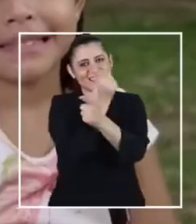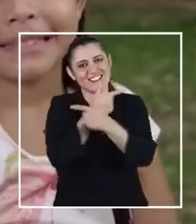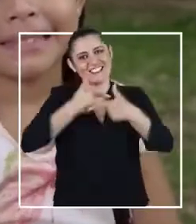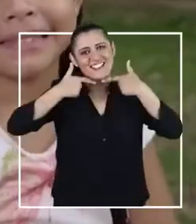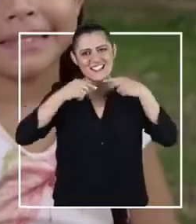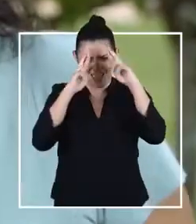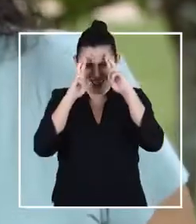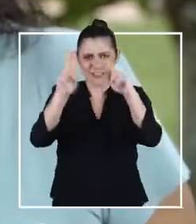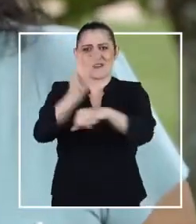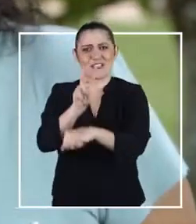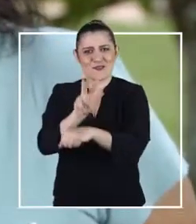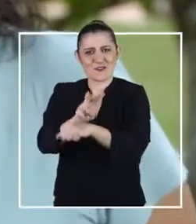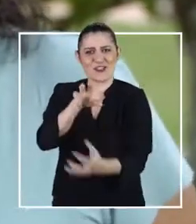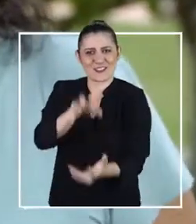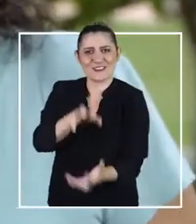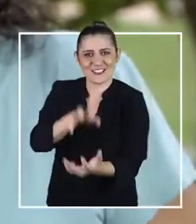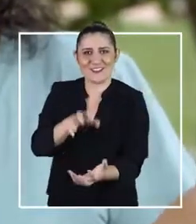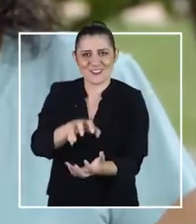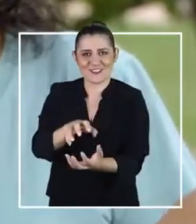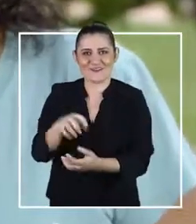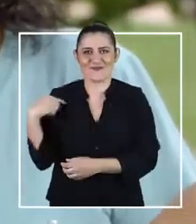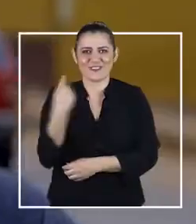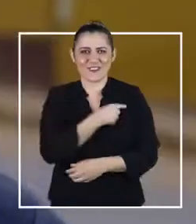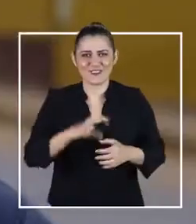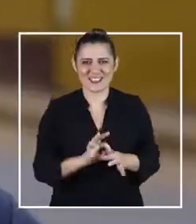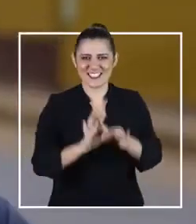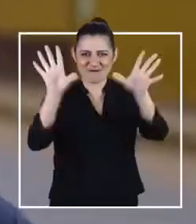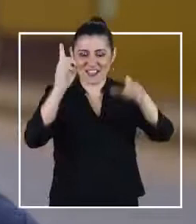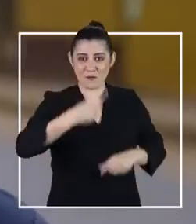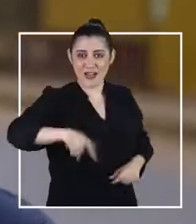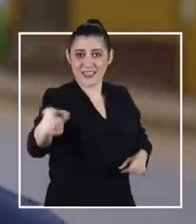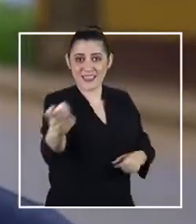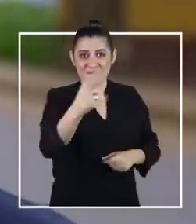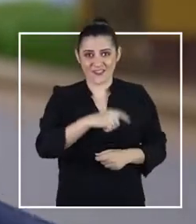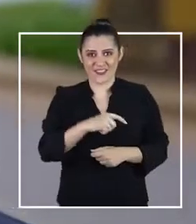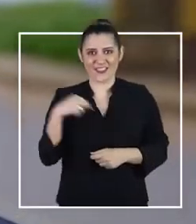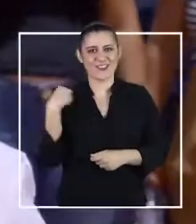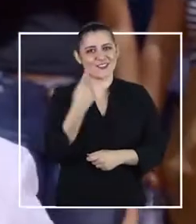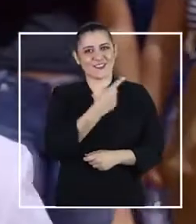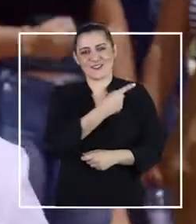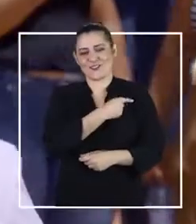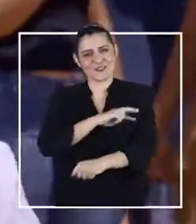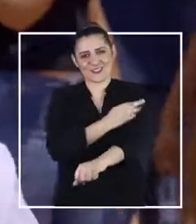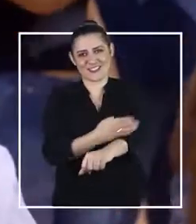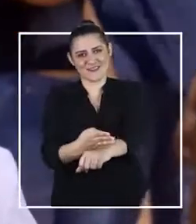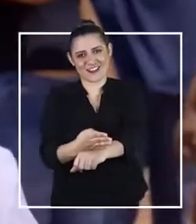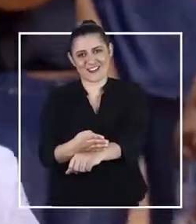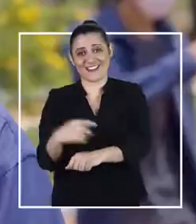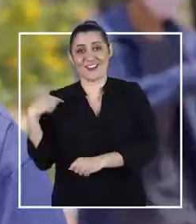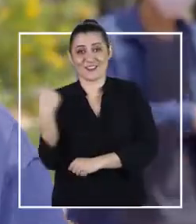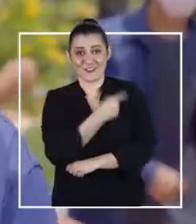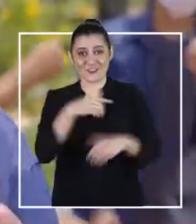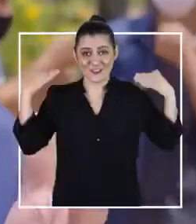E mais sorrisos. Respeito e cuidado aos idosos. Somos liberdade para ir e vir. Somos todos Rio